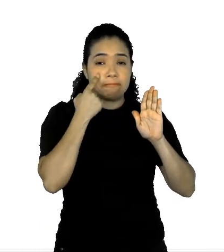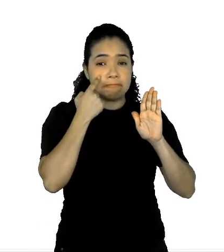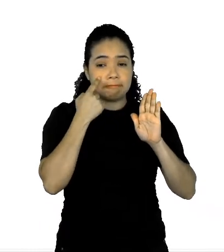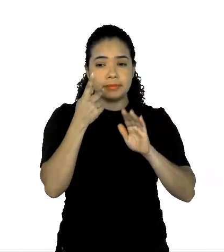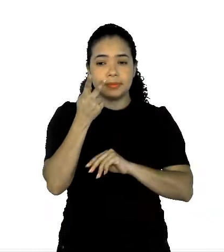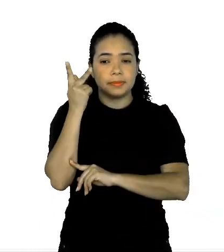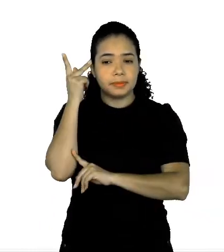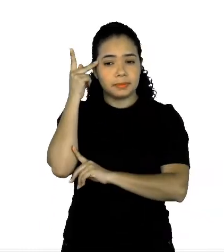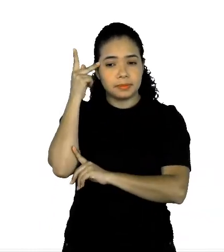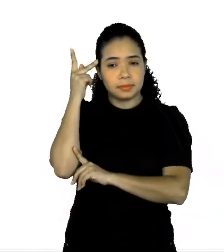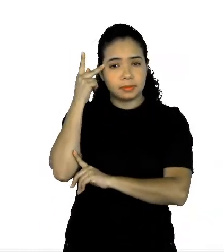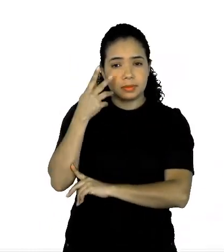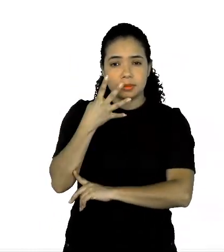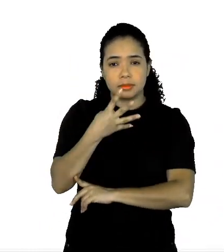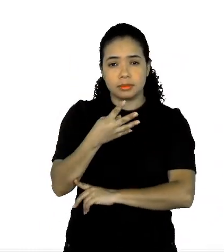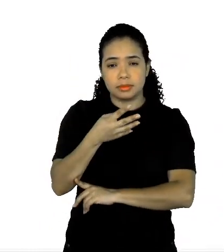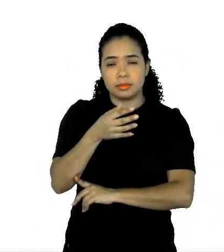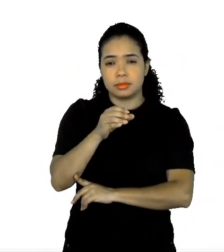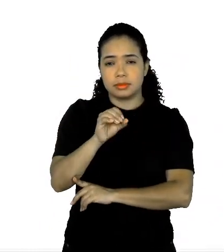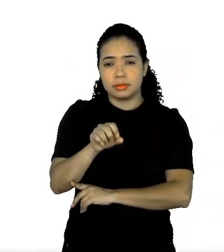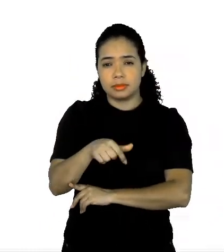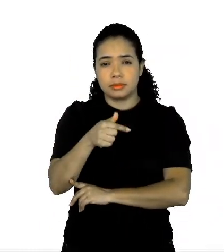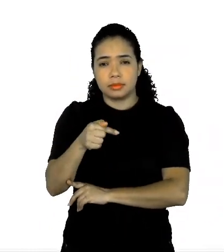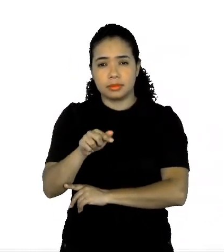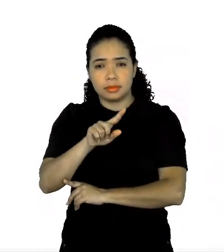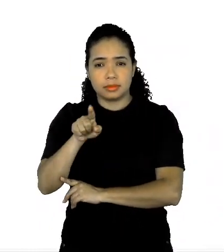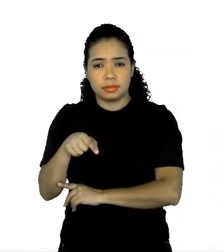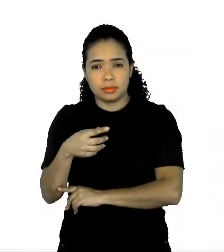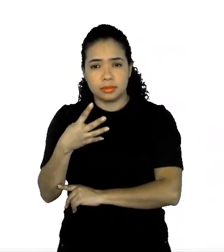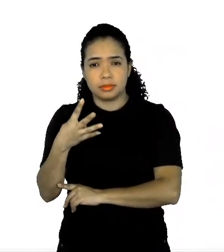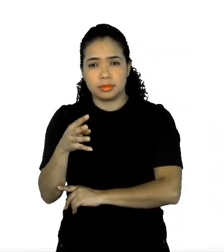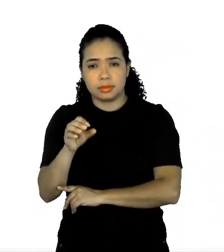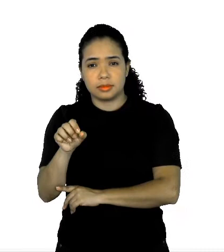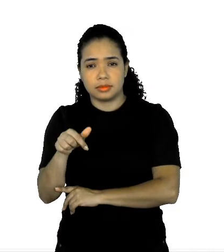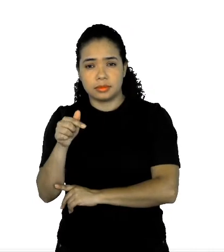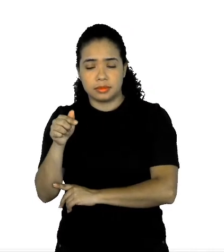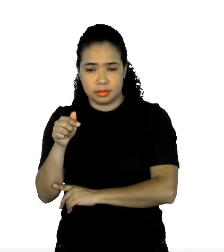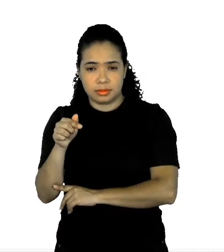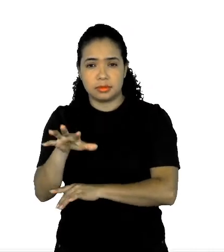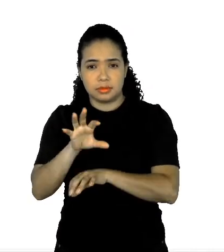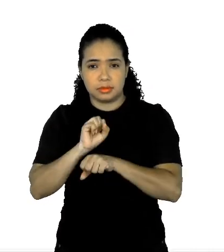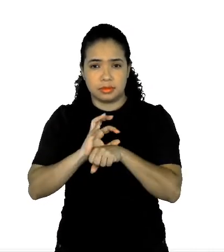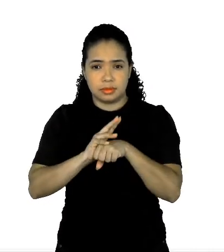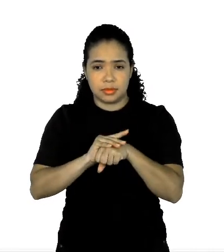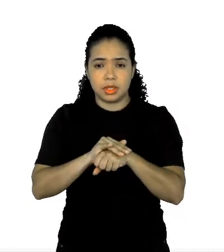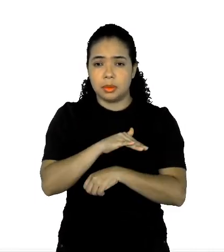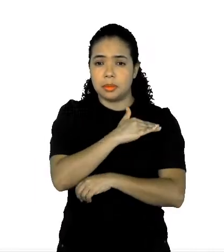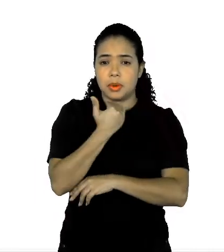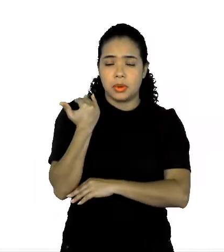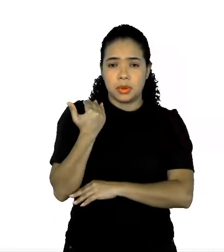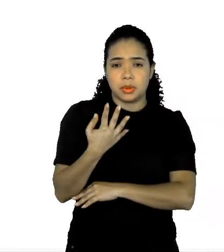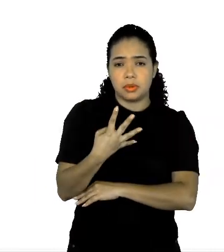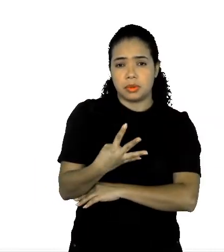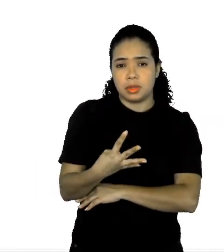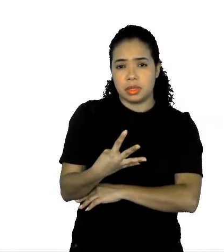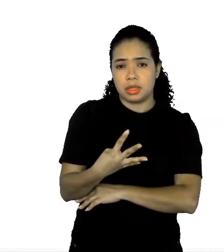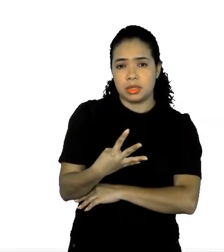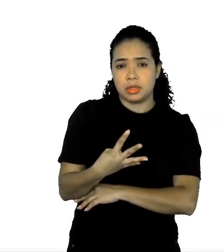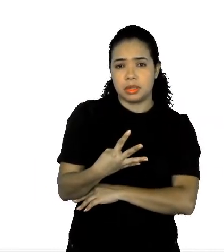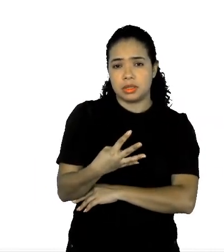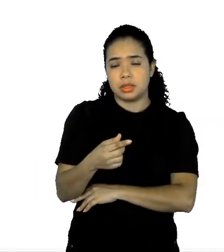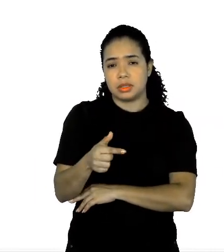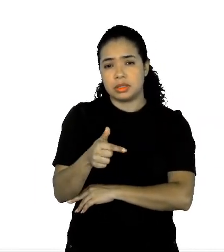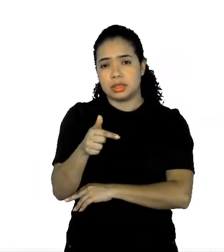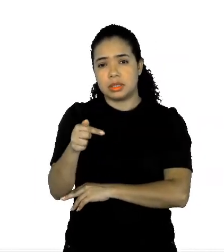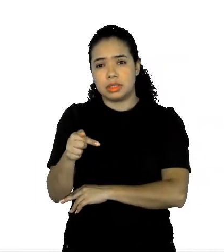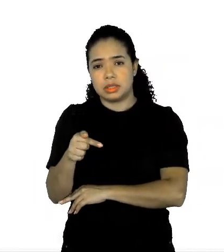407.415 casos e mortes 19.377. Em último lugar, a